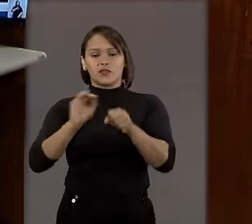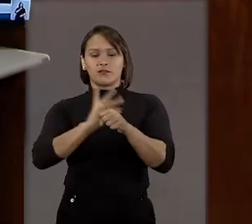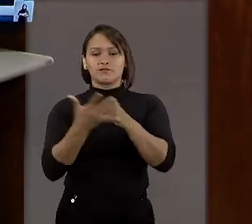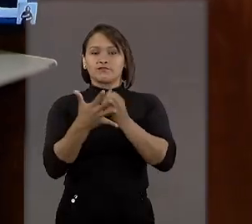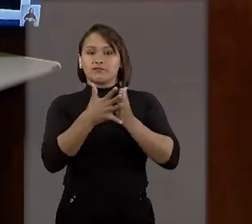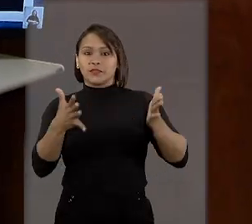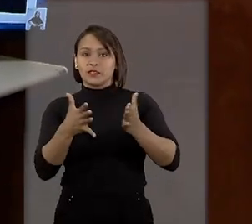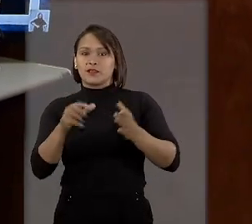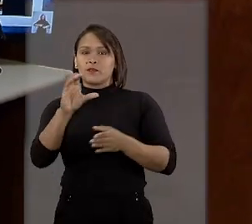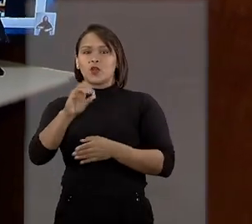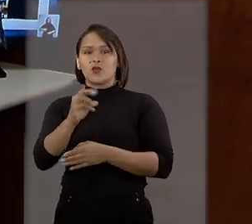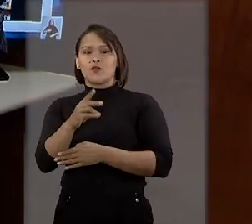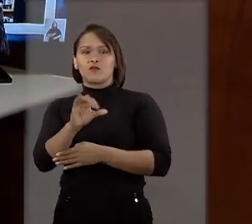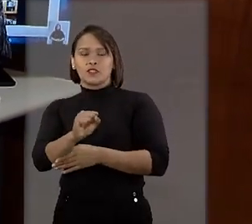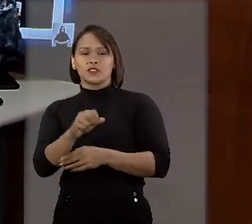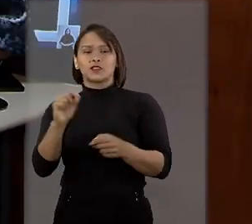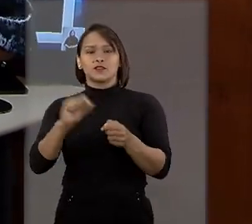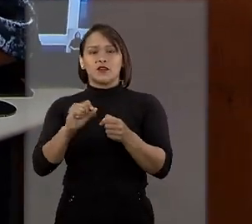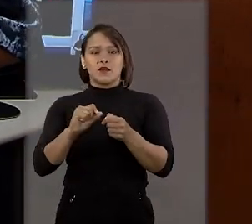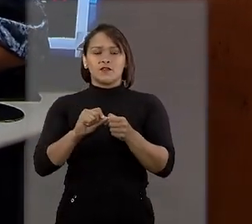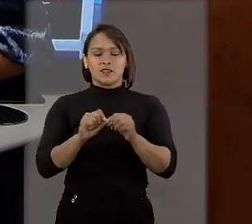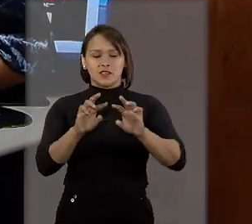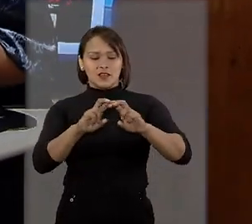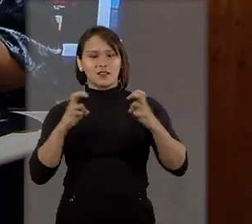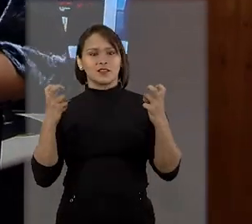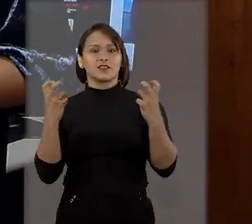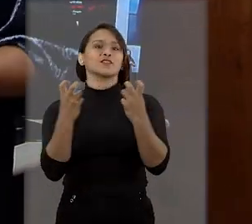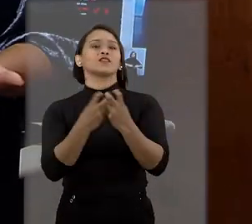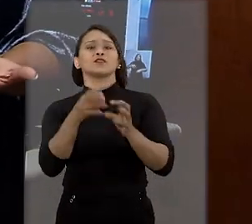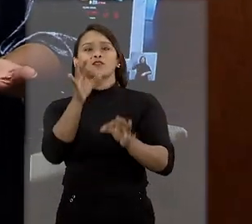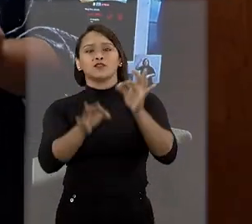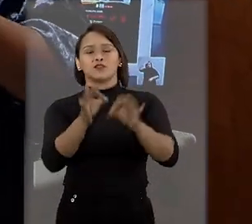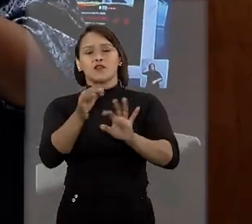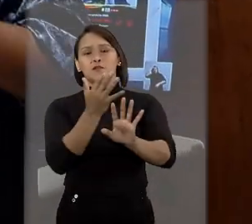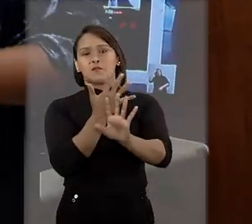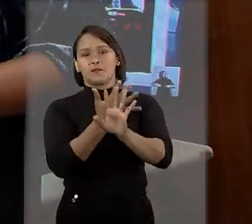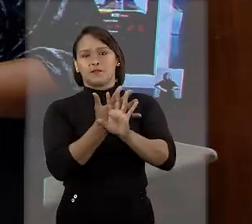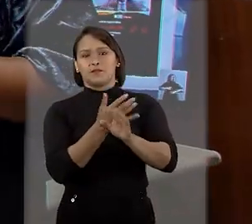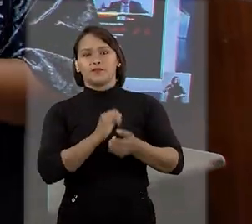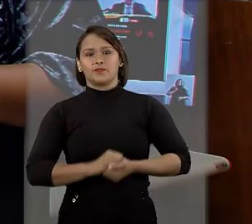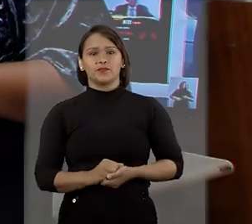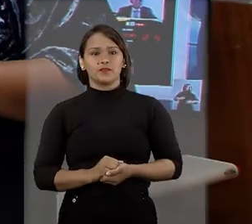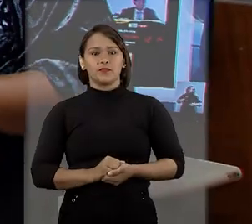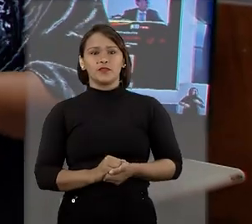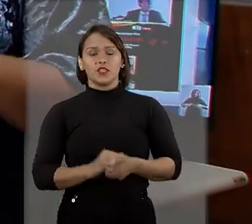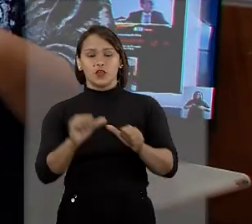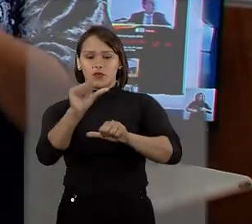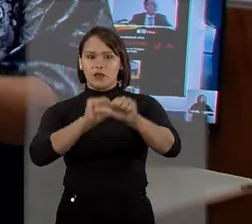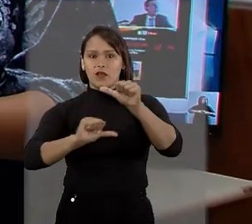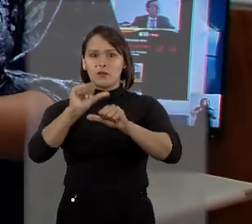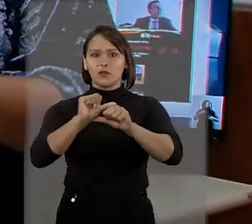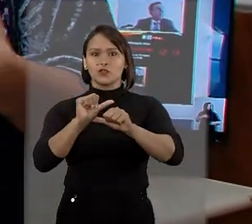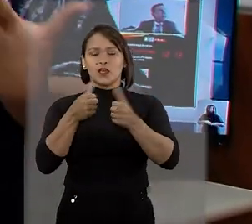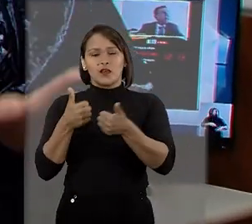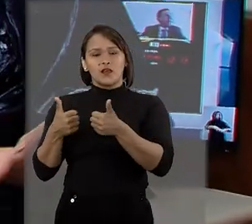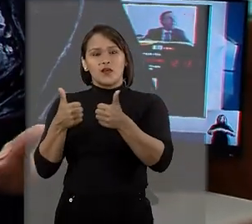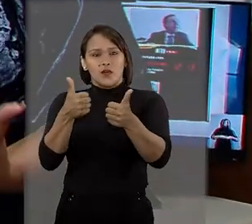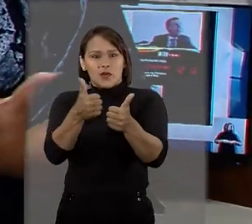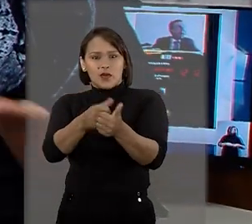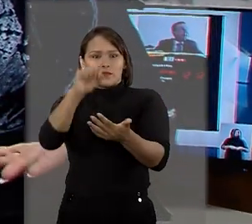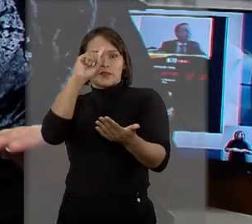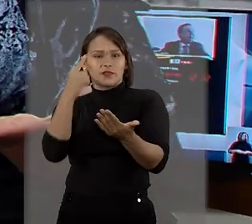pandemia da Covid-19 foi a realização das sessões de julgamento por videoconferência. Com a mudança,